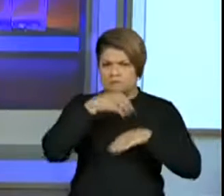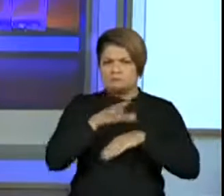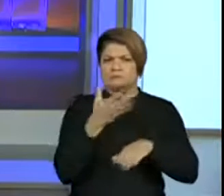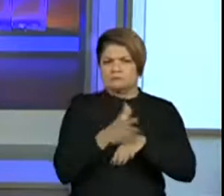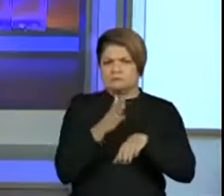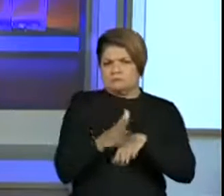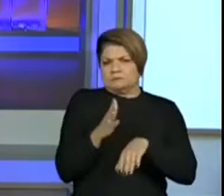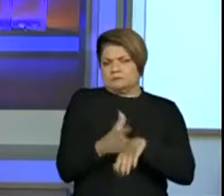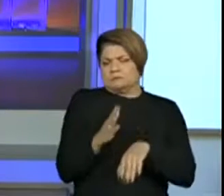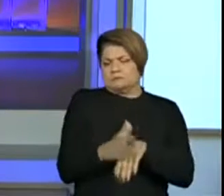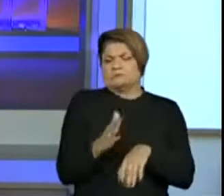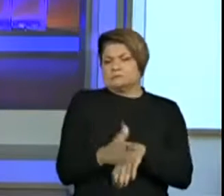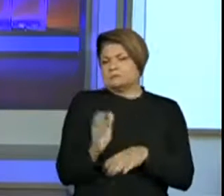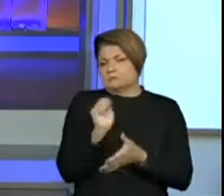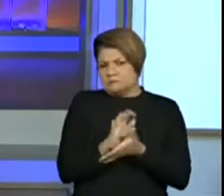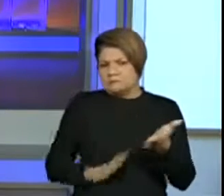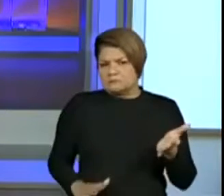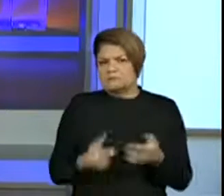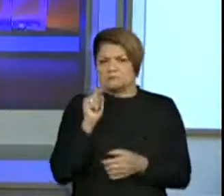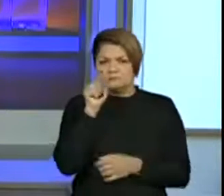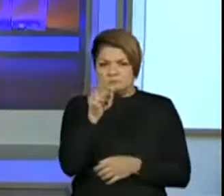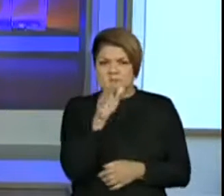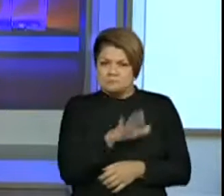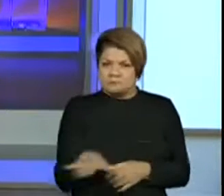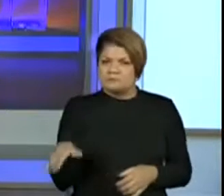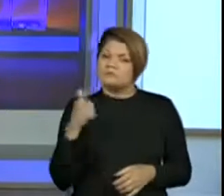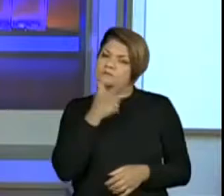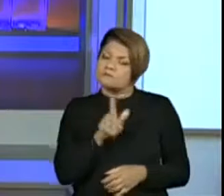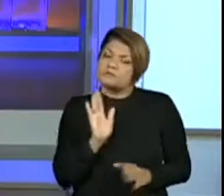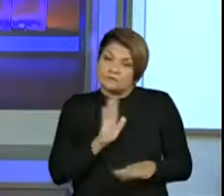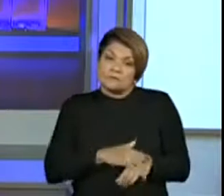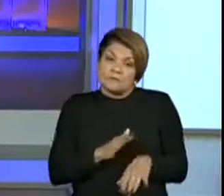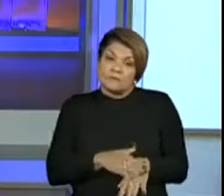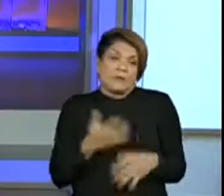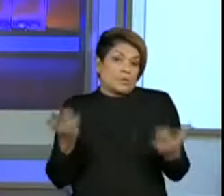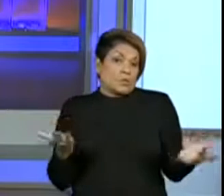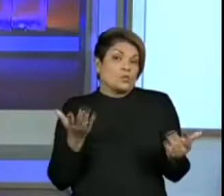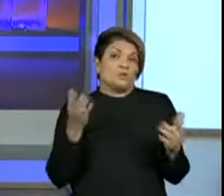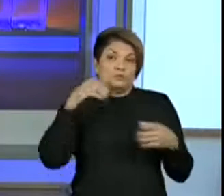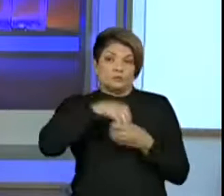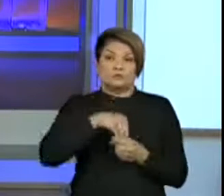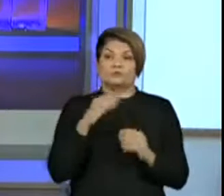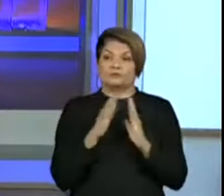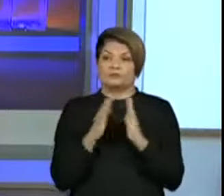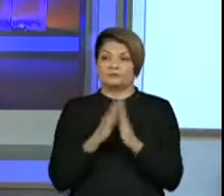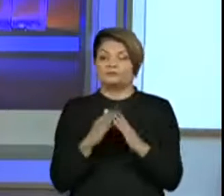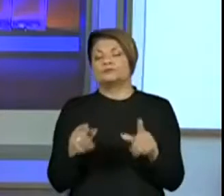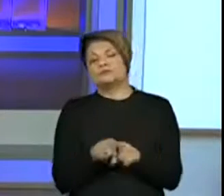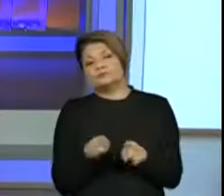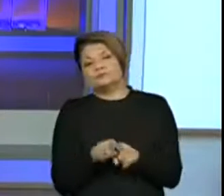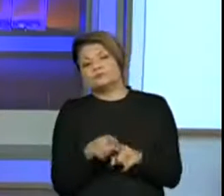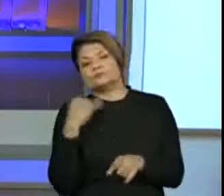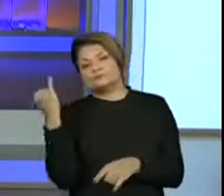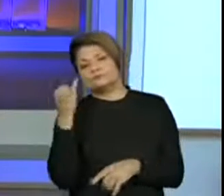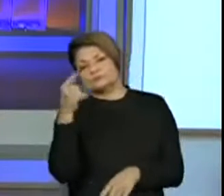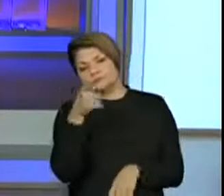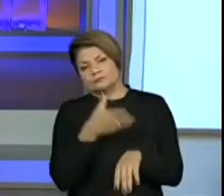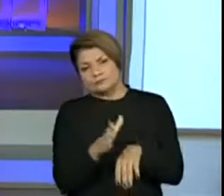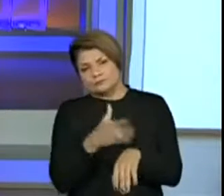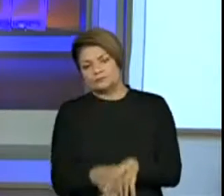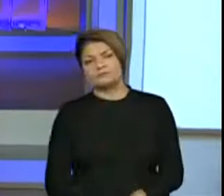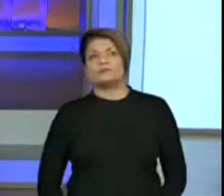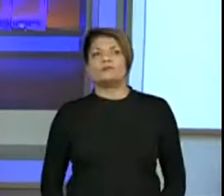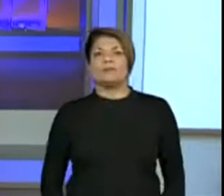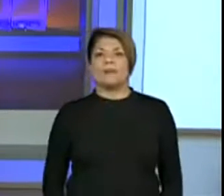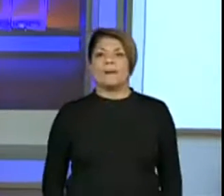exercícios para eles conseguirem realizar. Em casa, também é importante esse treino, né, professora? Com certeza. E lembrando que no